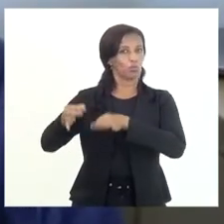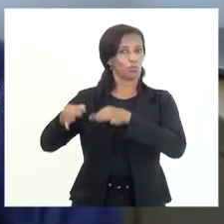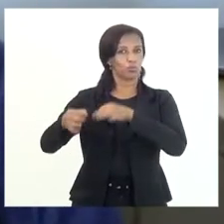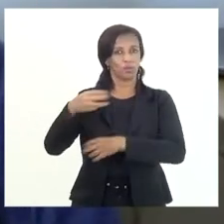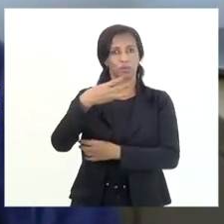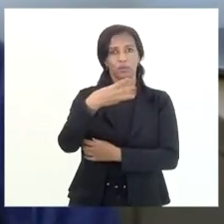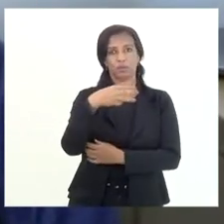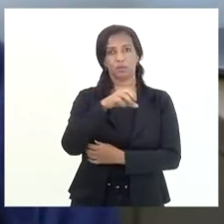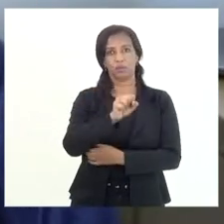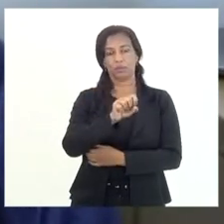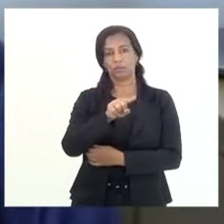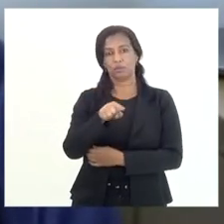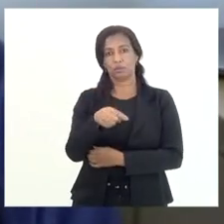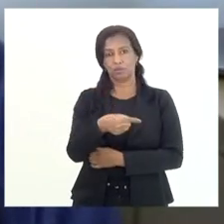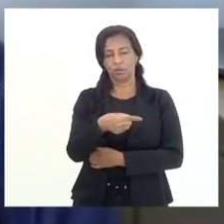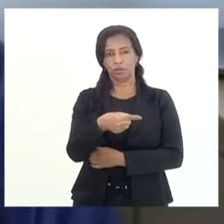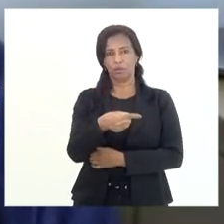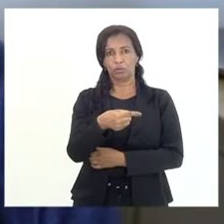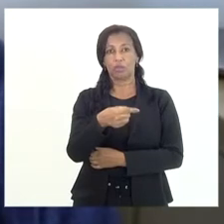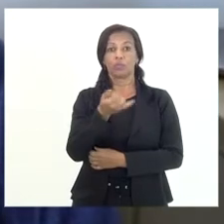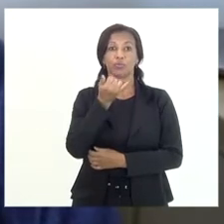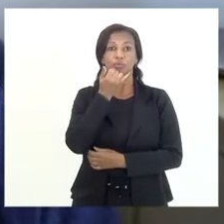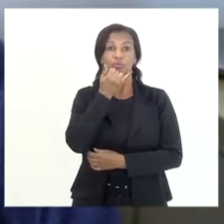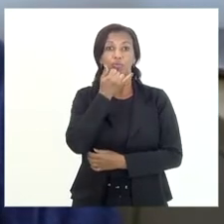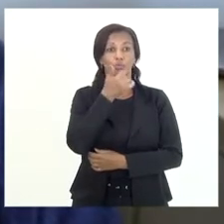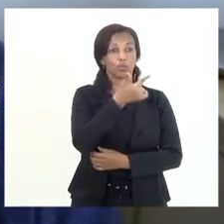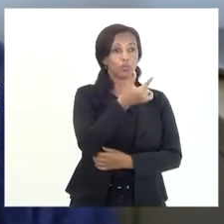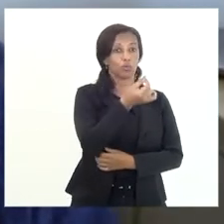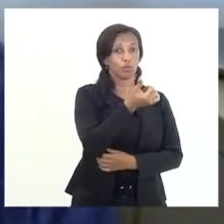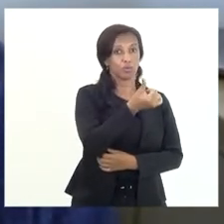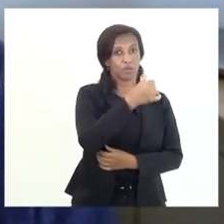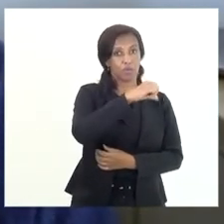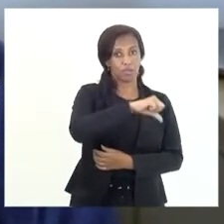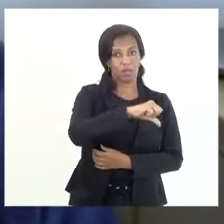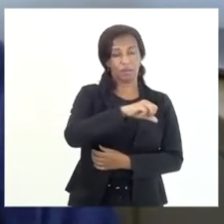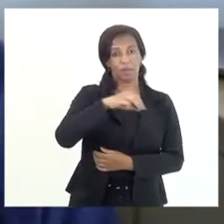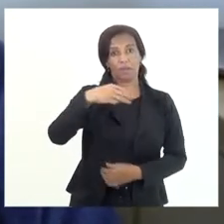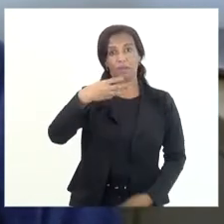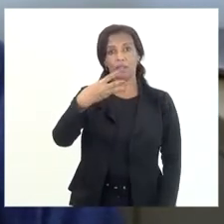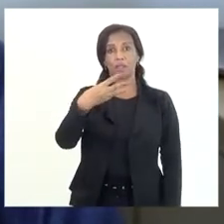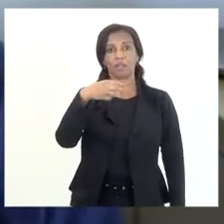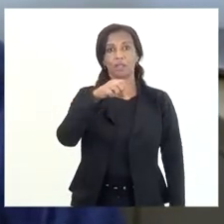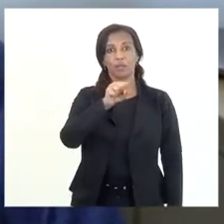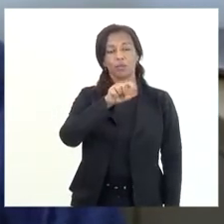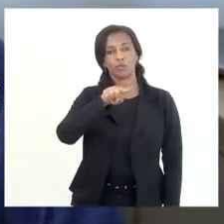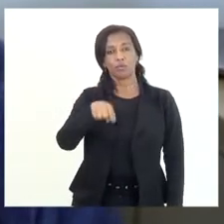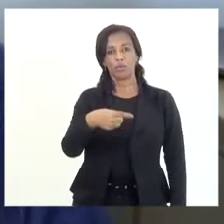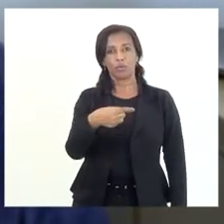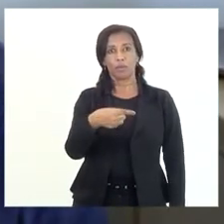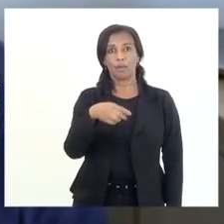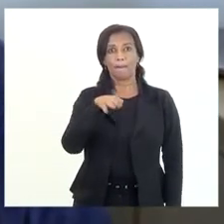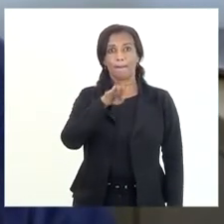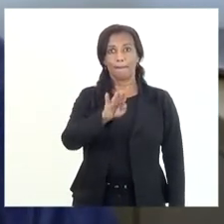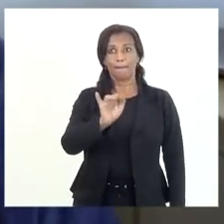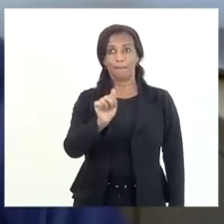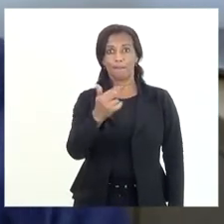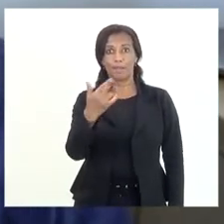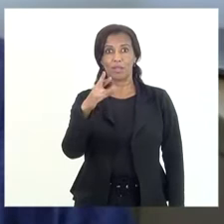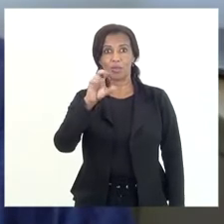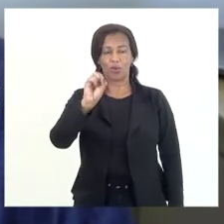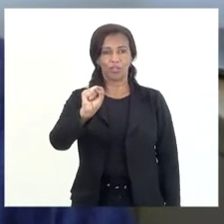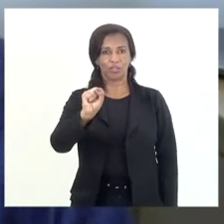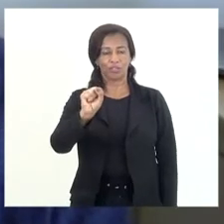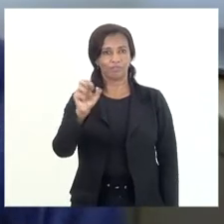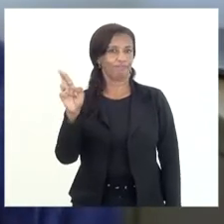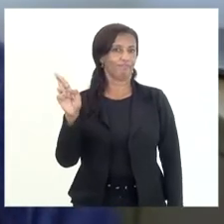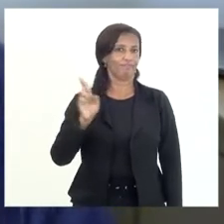,8 bilhões de reais tem